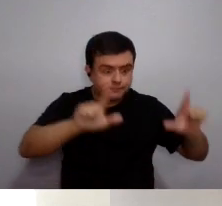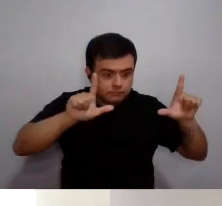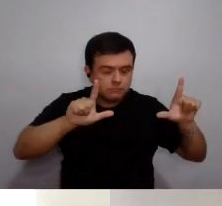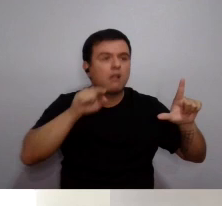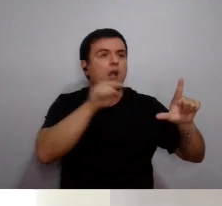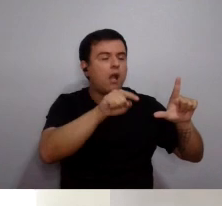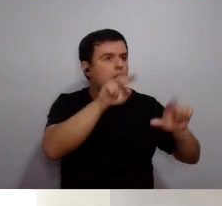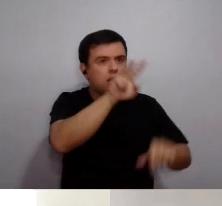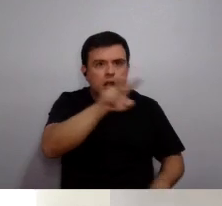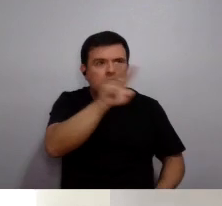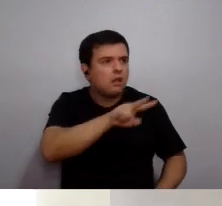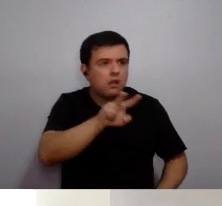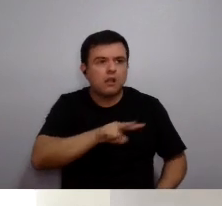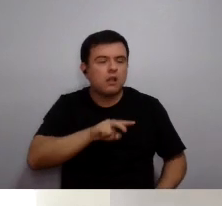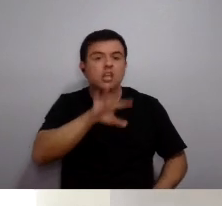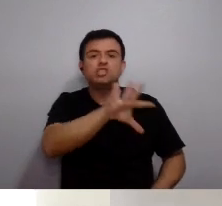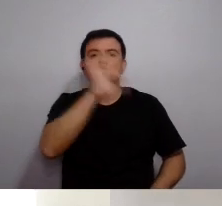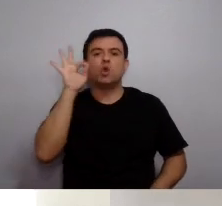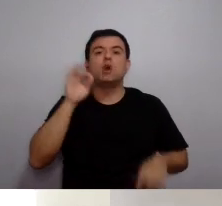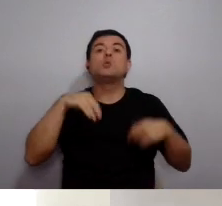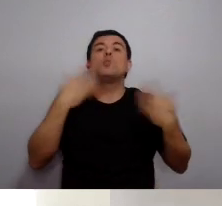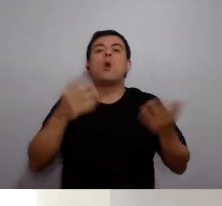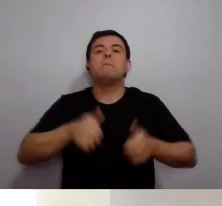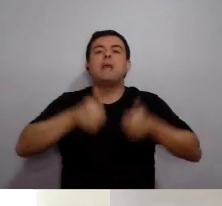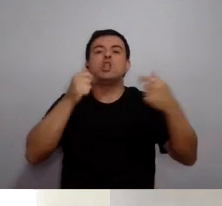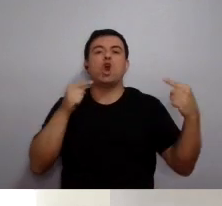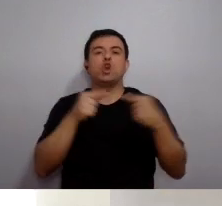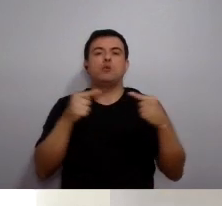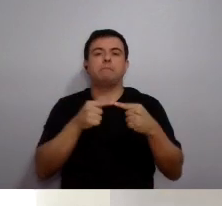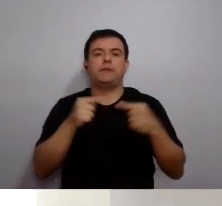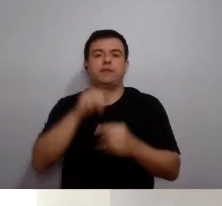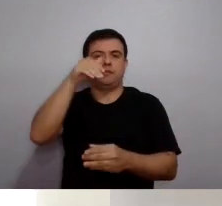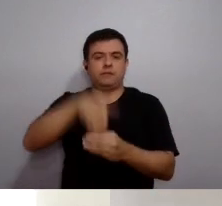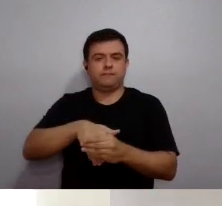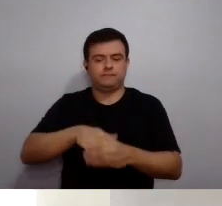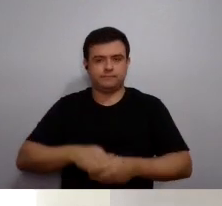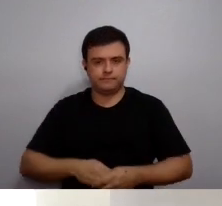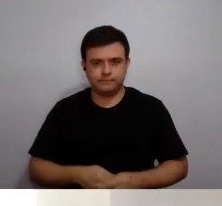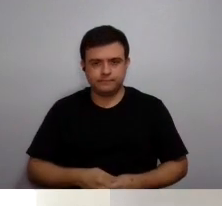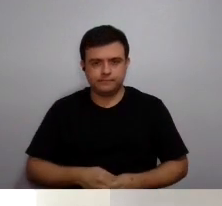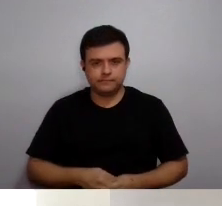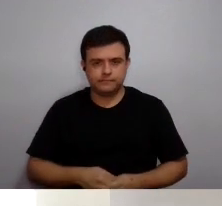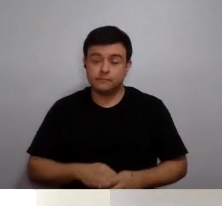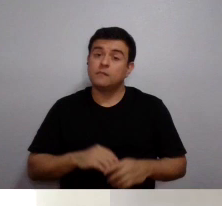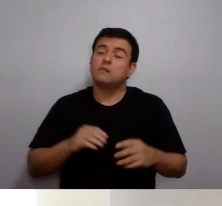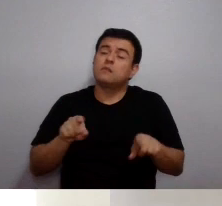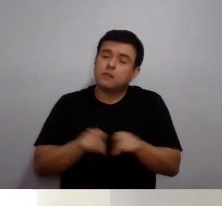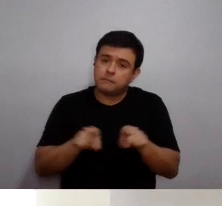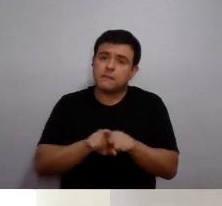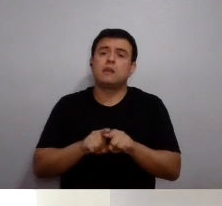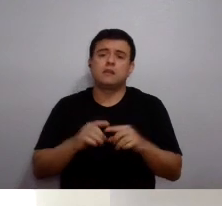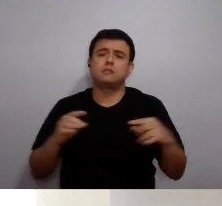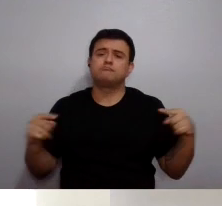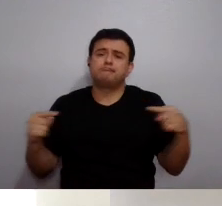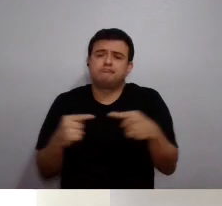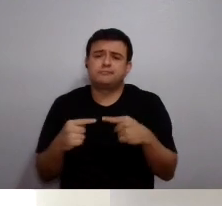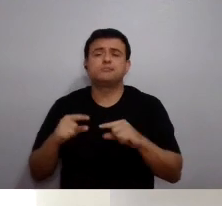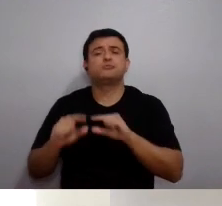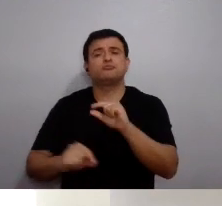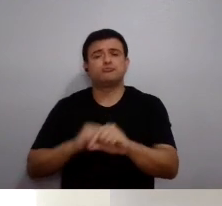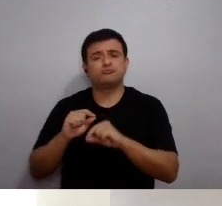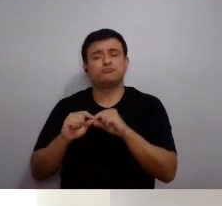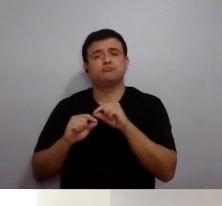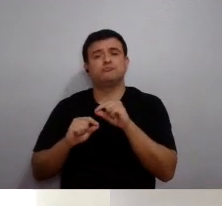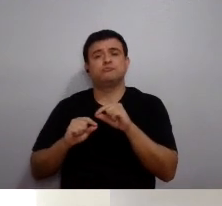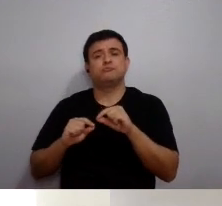oportunidade de fazer a melhor opção possível, e claro, isso tudo tem a ver com o